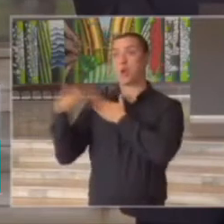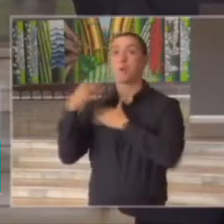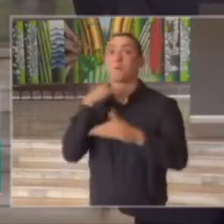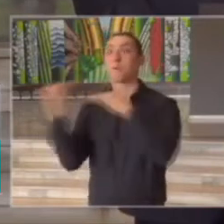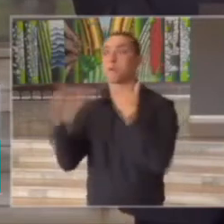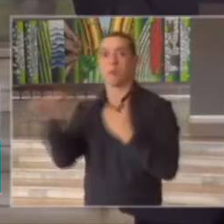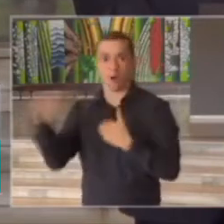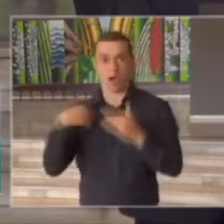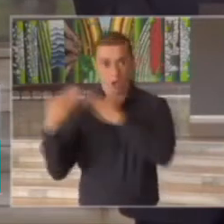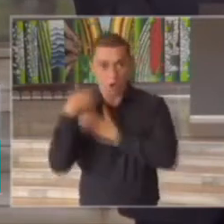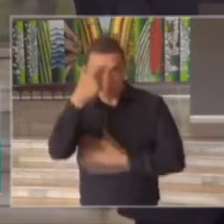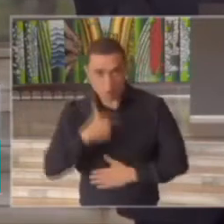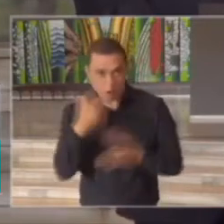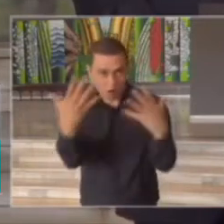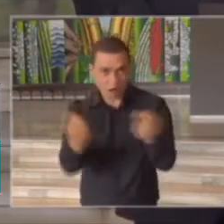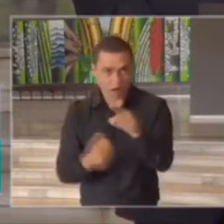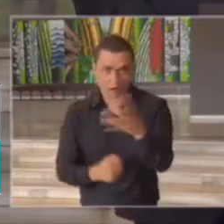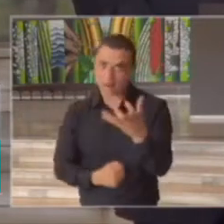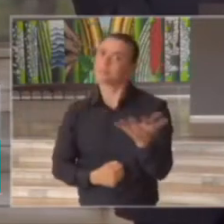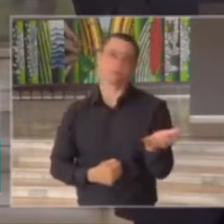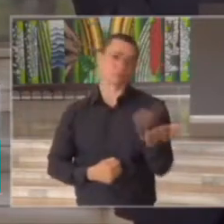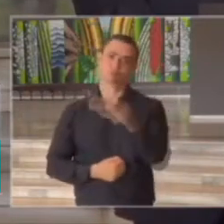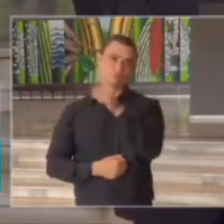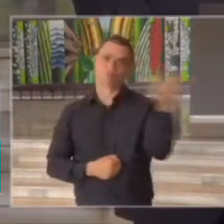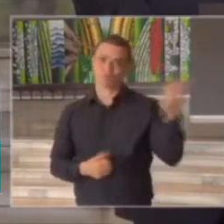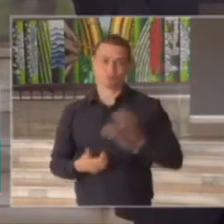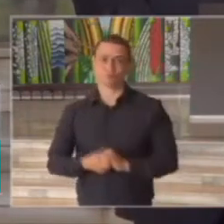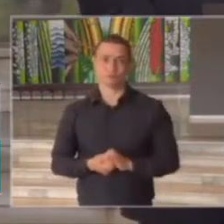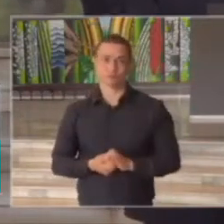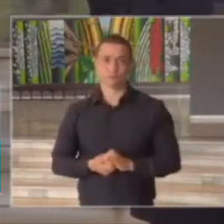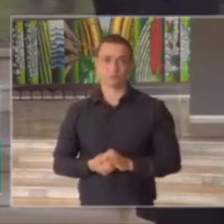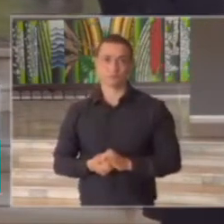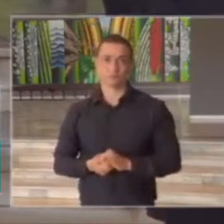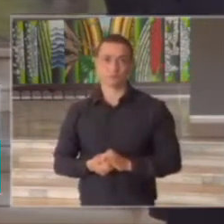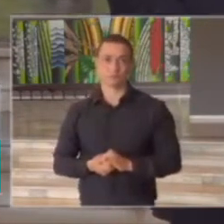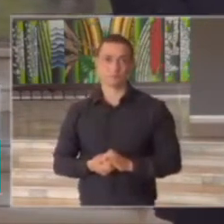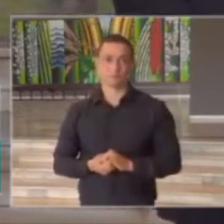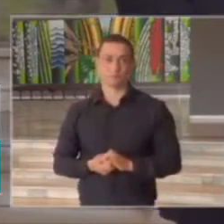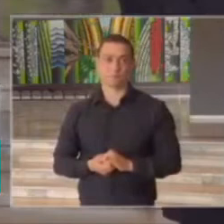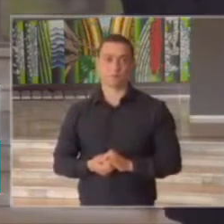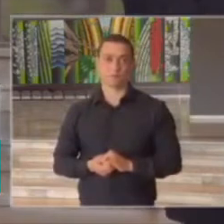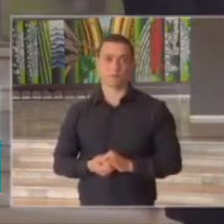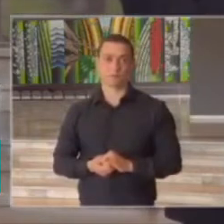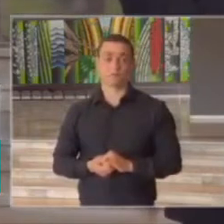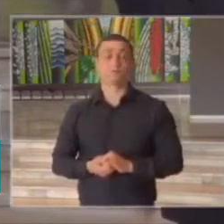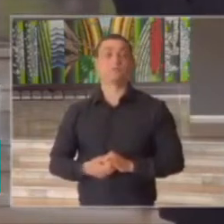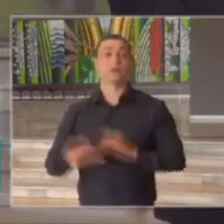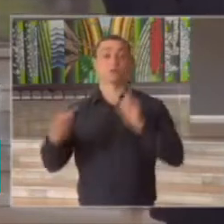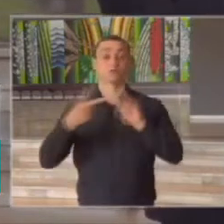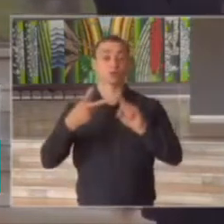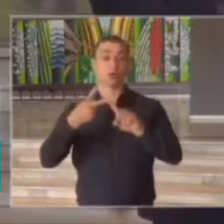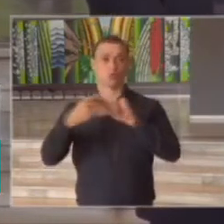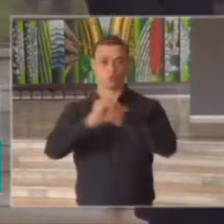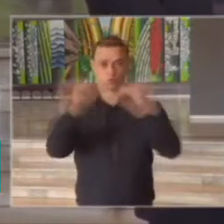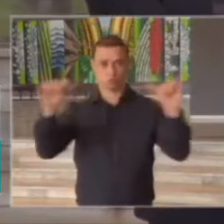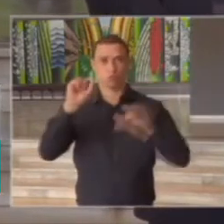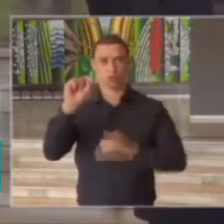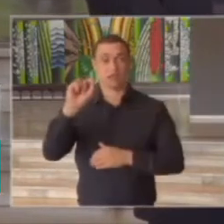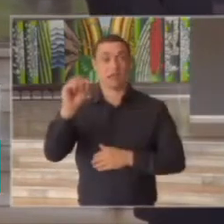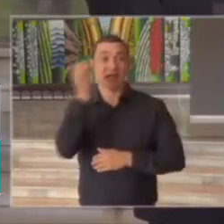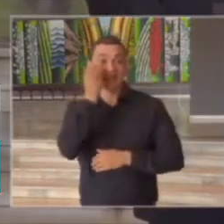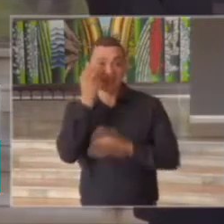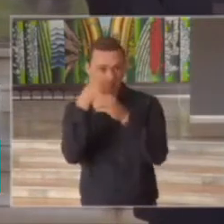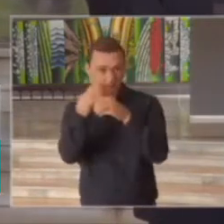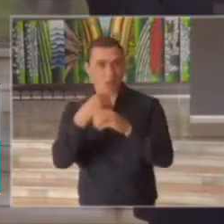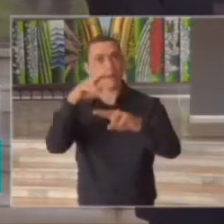segunda informação testagem por isso a presença hoje aqui do doutor Dimas Covas presidente do Instituto Butantan o